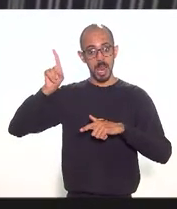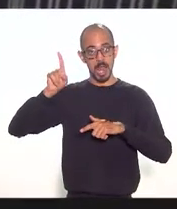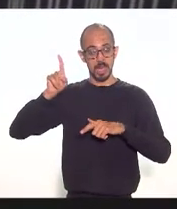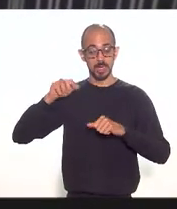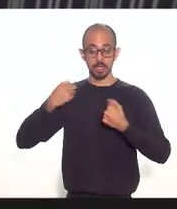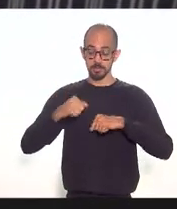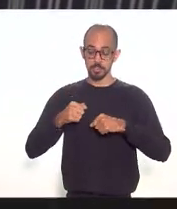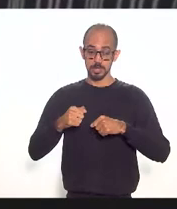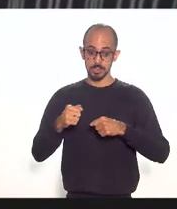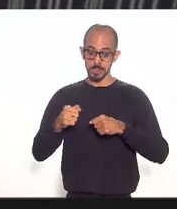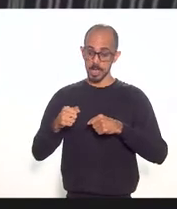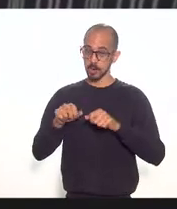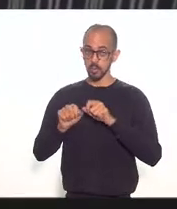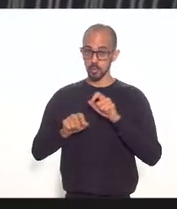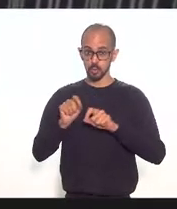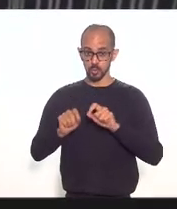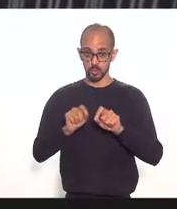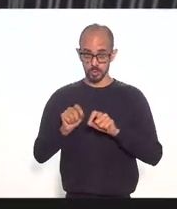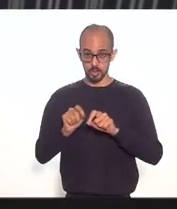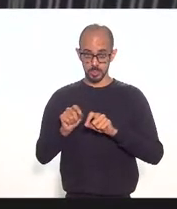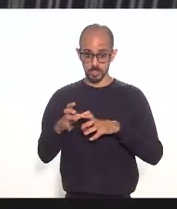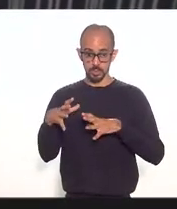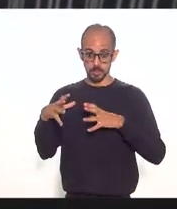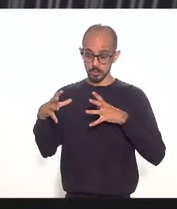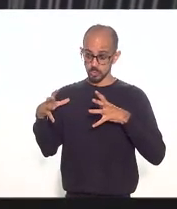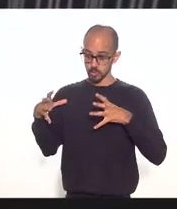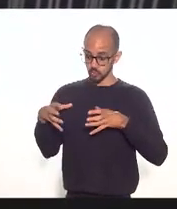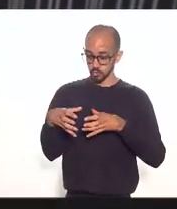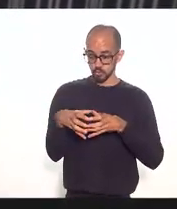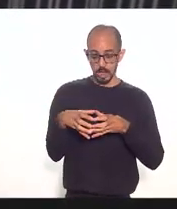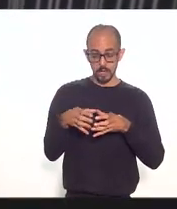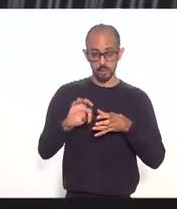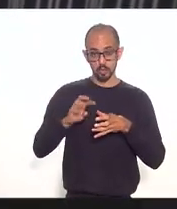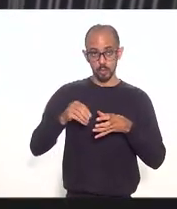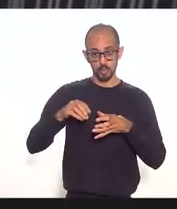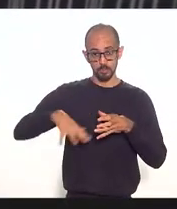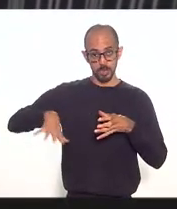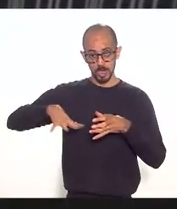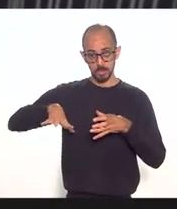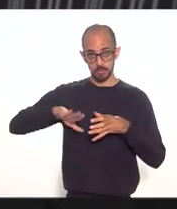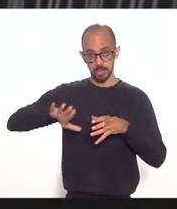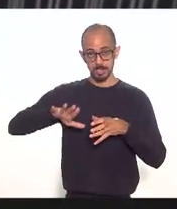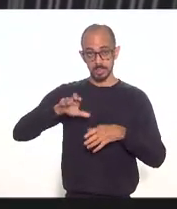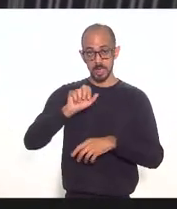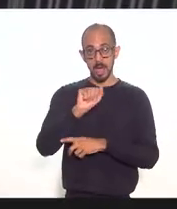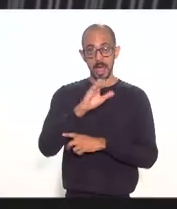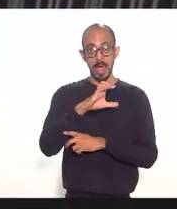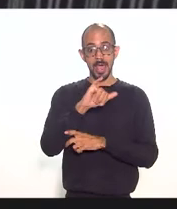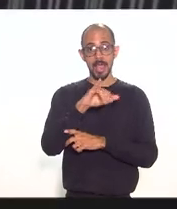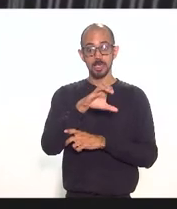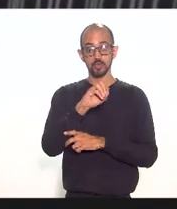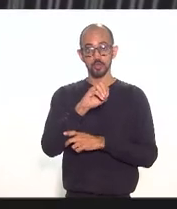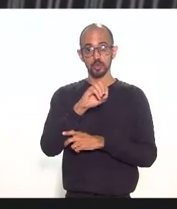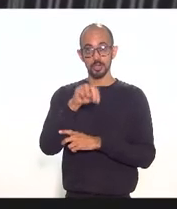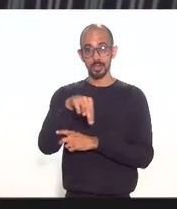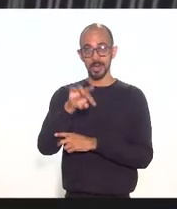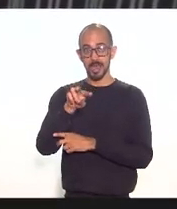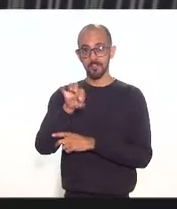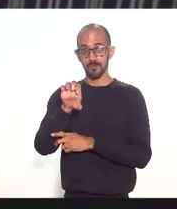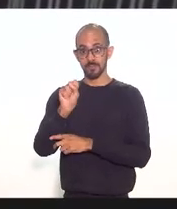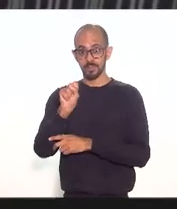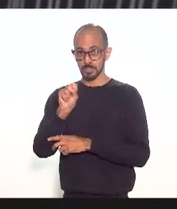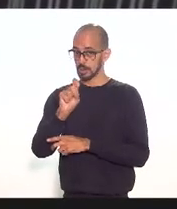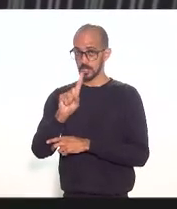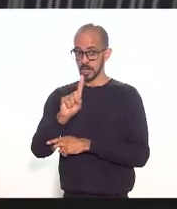o mercado e lá na época o governador Aécio Neves não permitiu que a NAC abrisse o aeroporto da